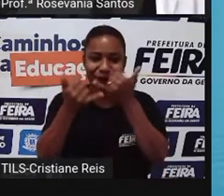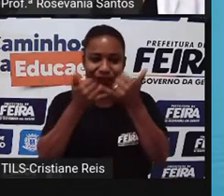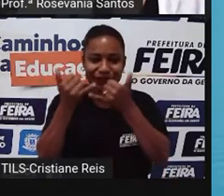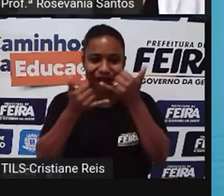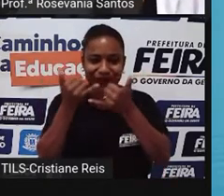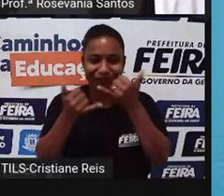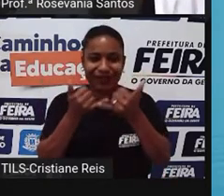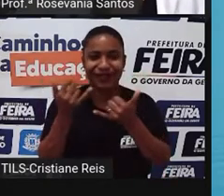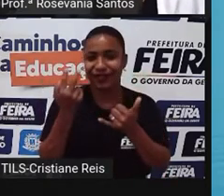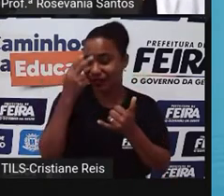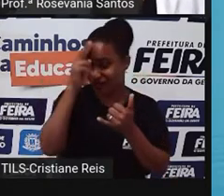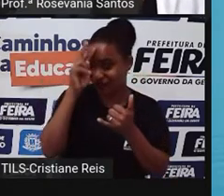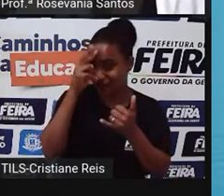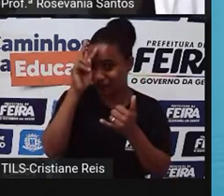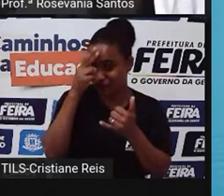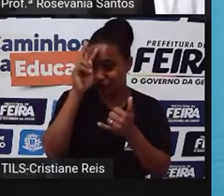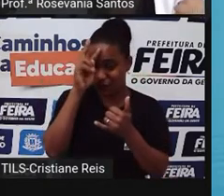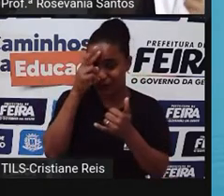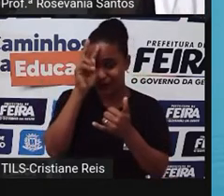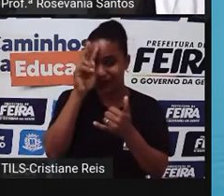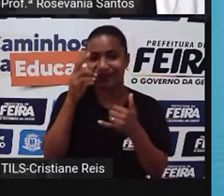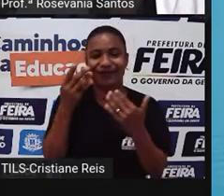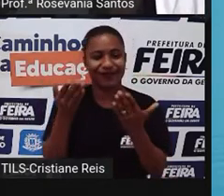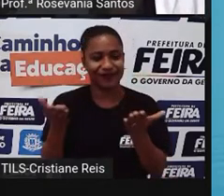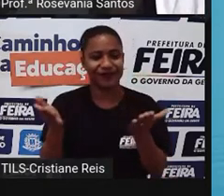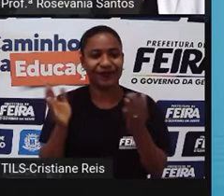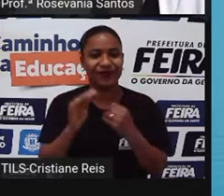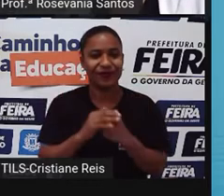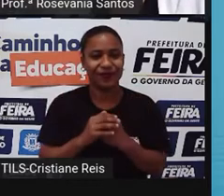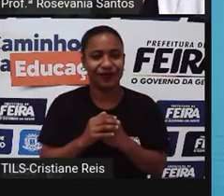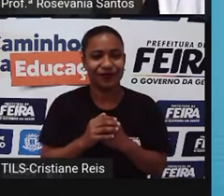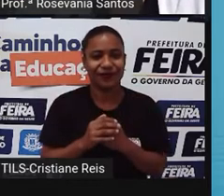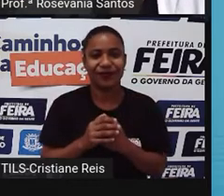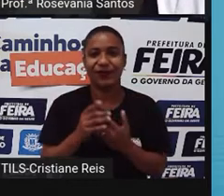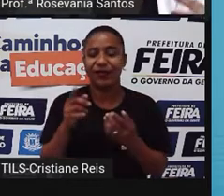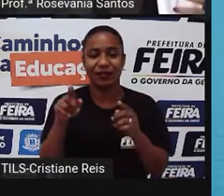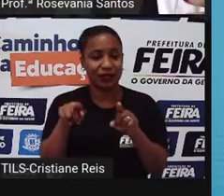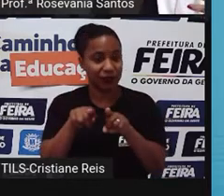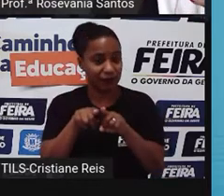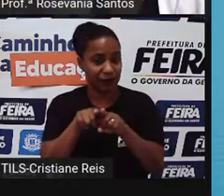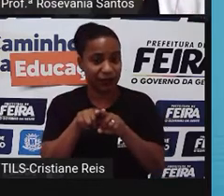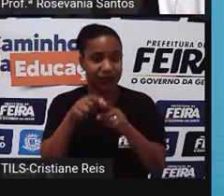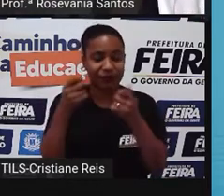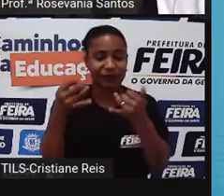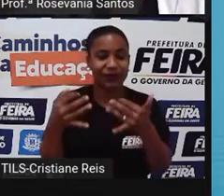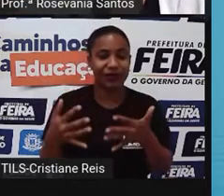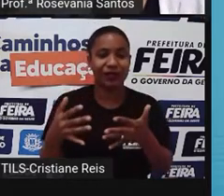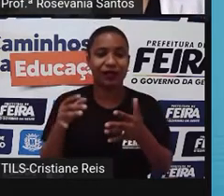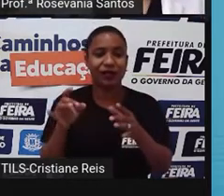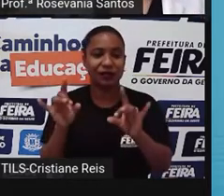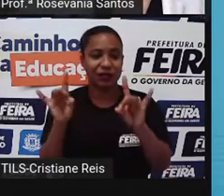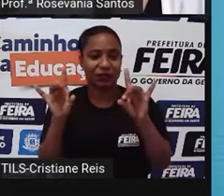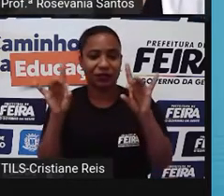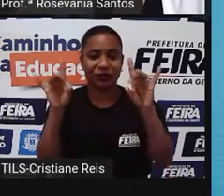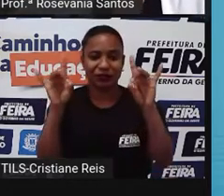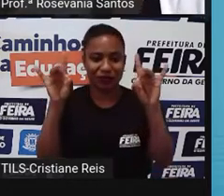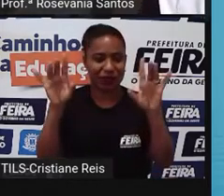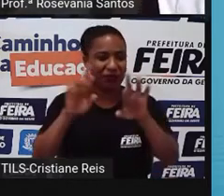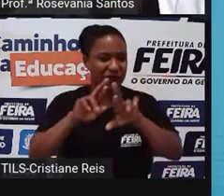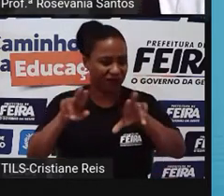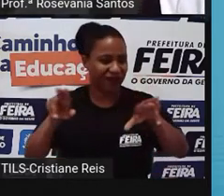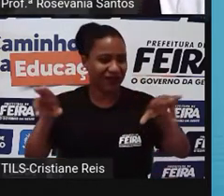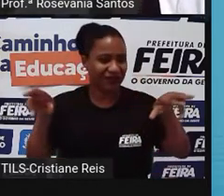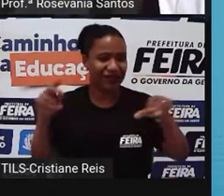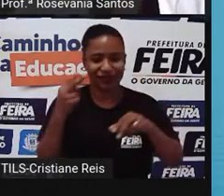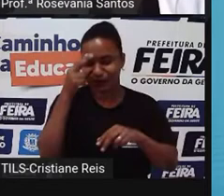história mística lá sobre ela, né? De questão de fertilidade, né? De energias positivas, bora dizer assim.